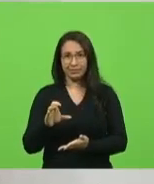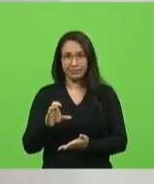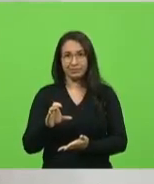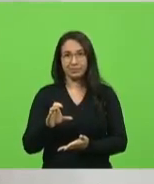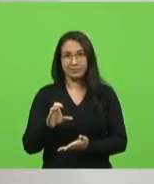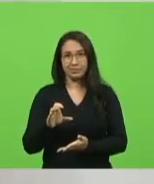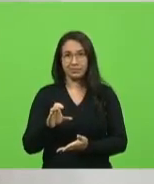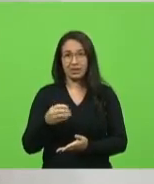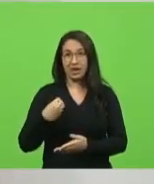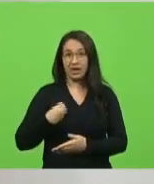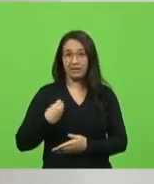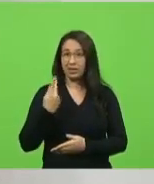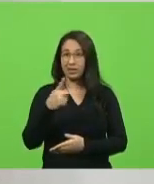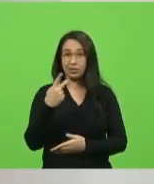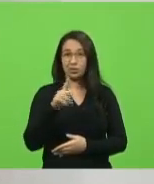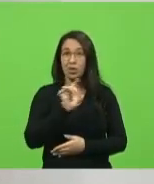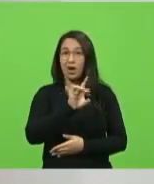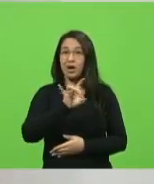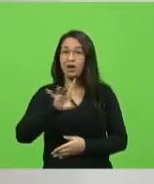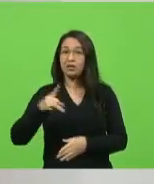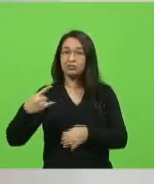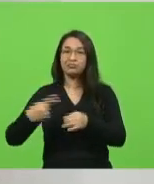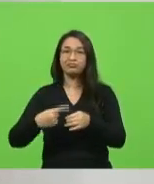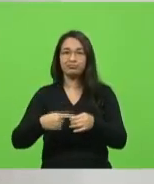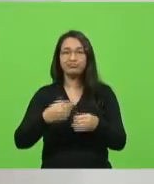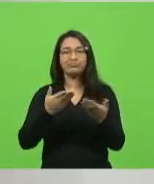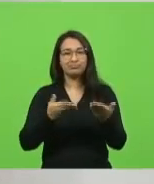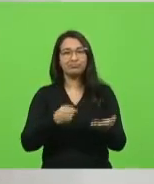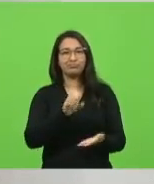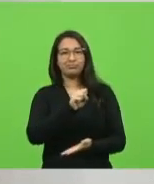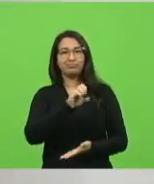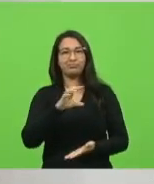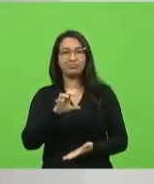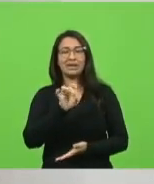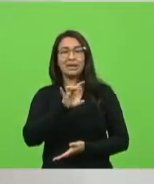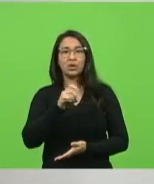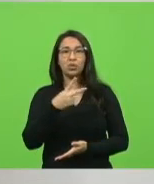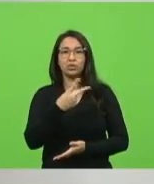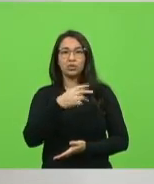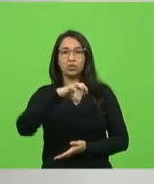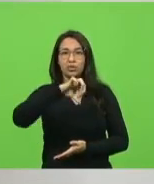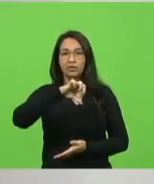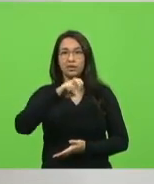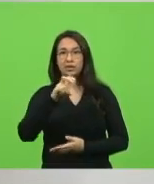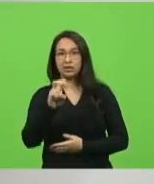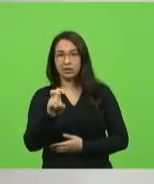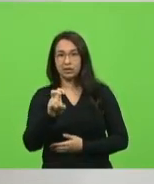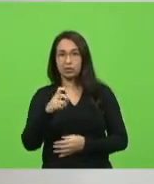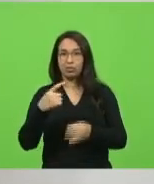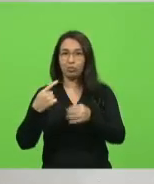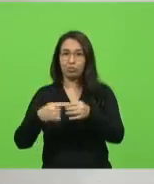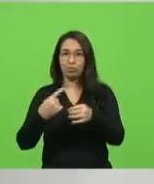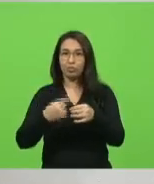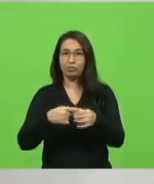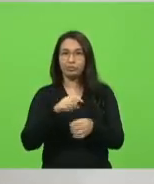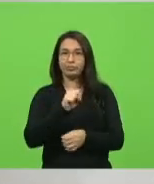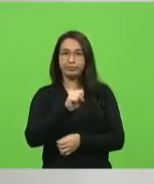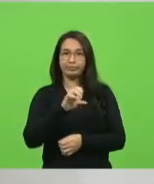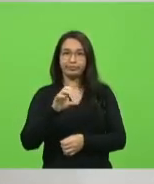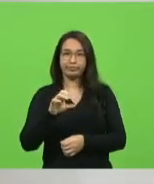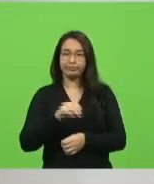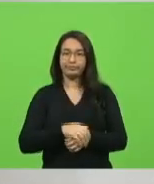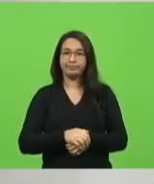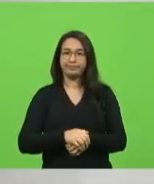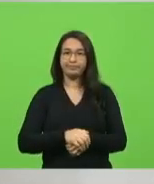desses municípios de Santa Catarina, em cada um dos 295 municípios catarinenses, de